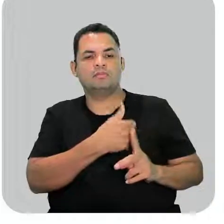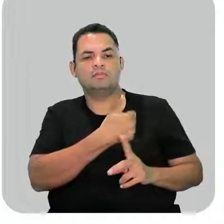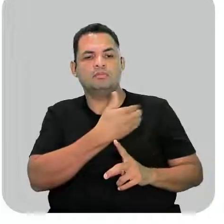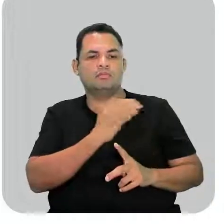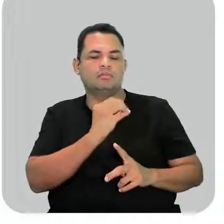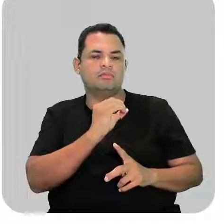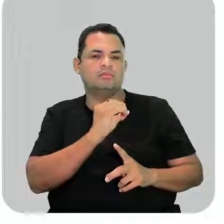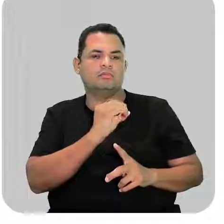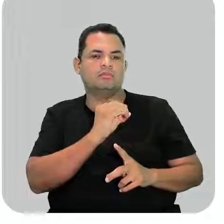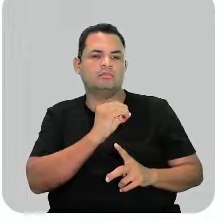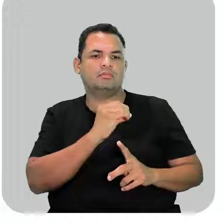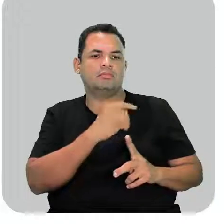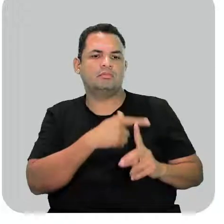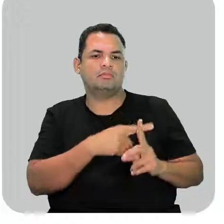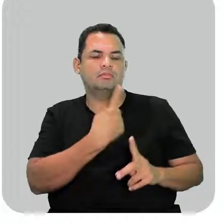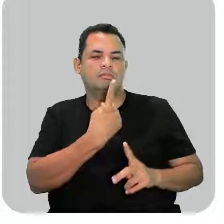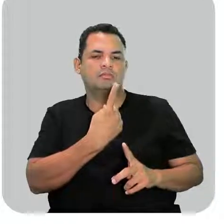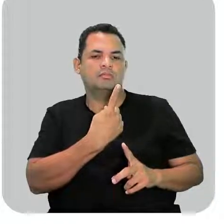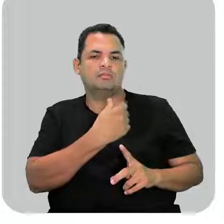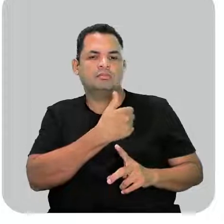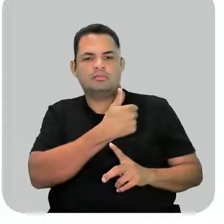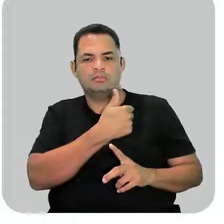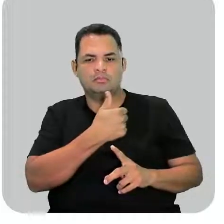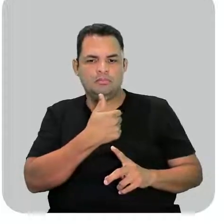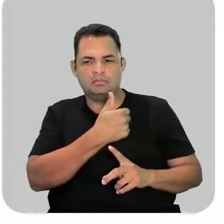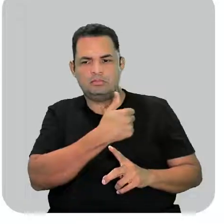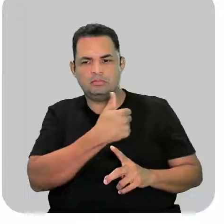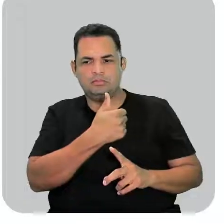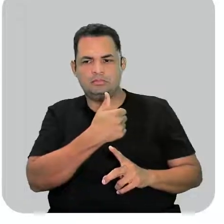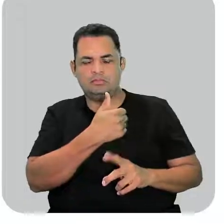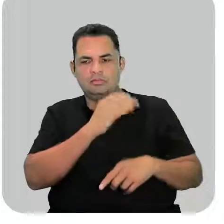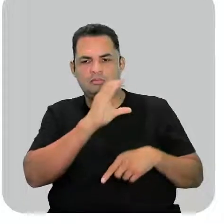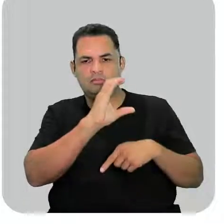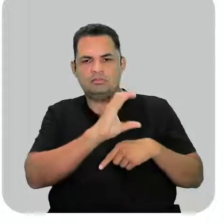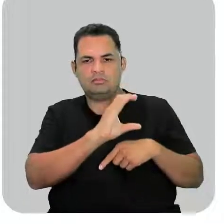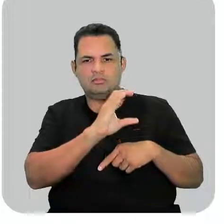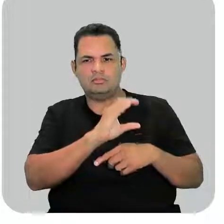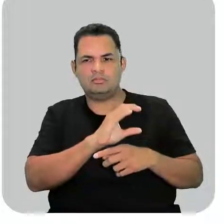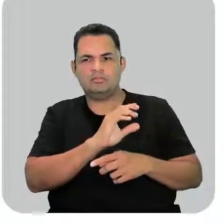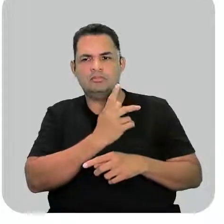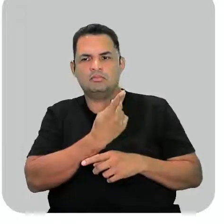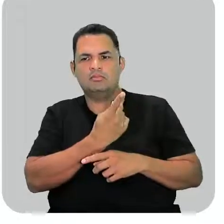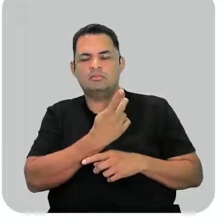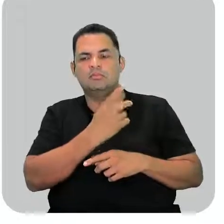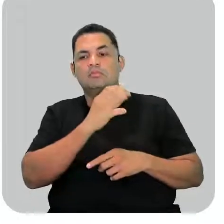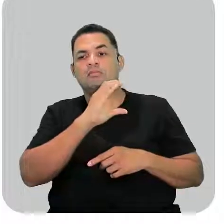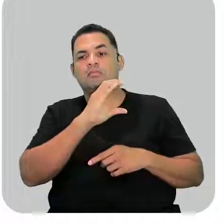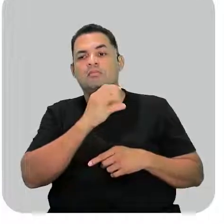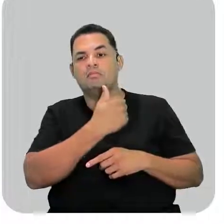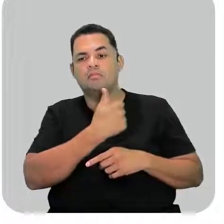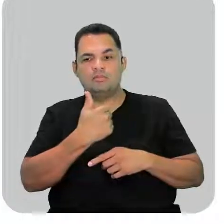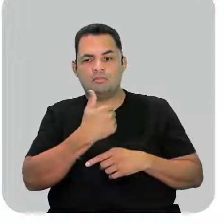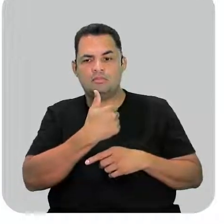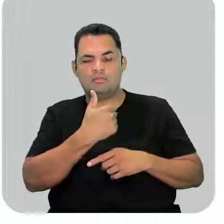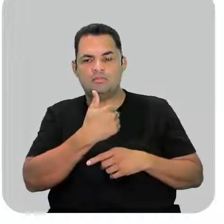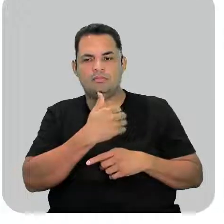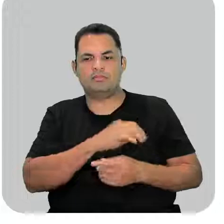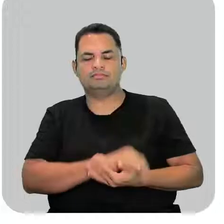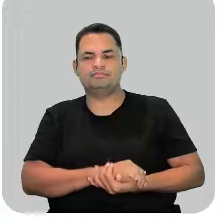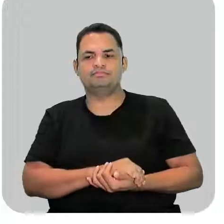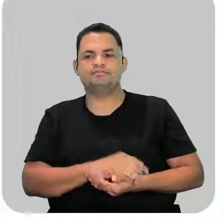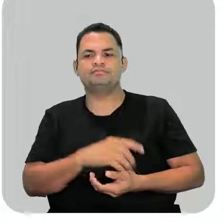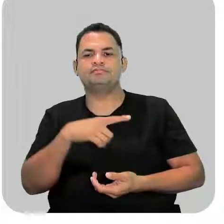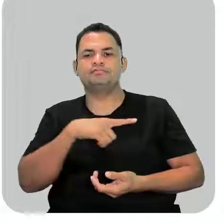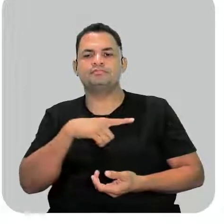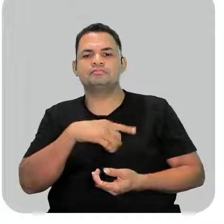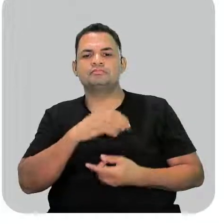10, com mais 1, 11, né? Então, H, 11. O que mais que ela